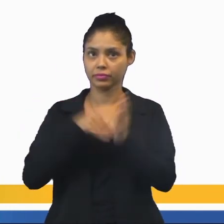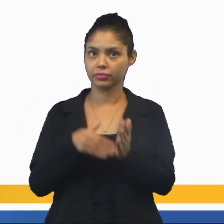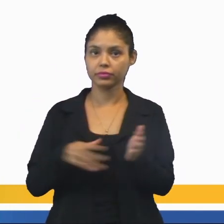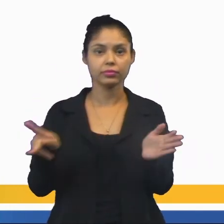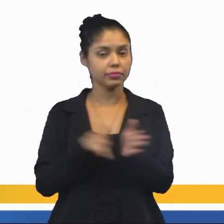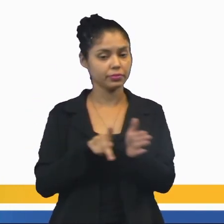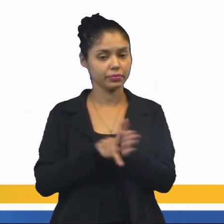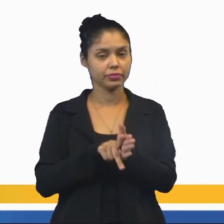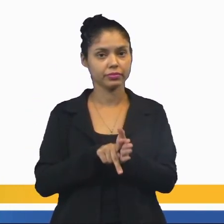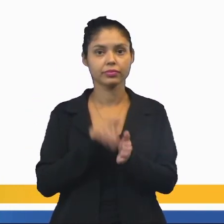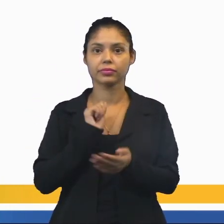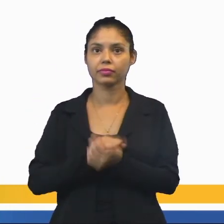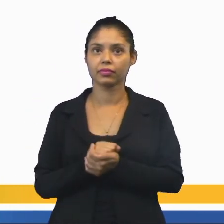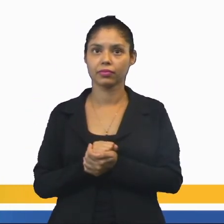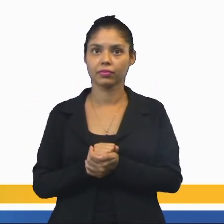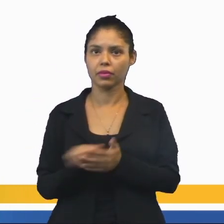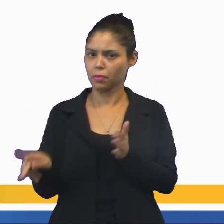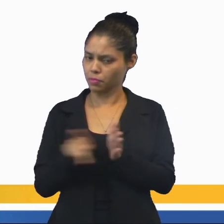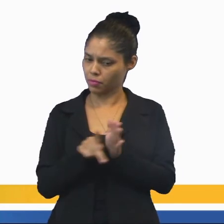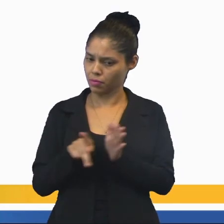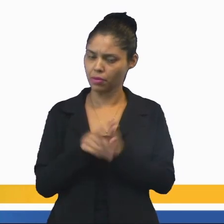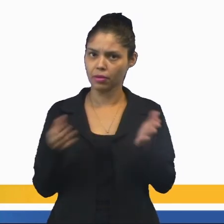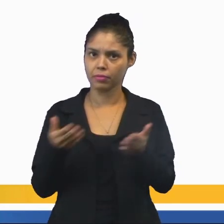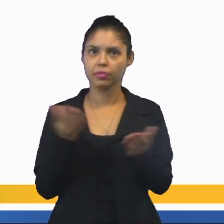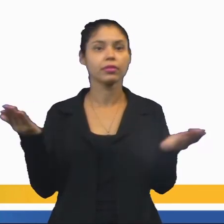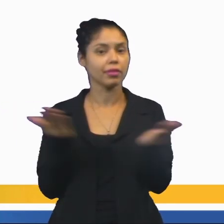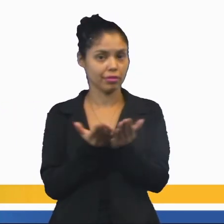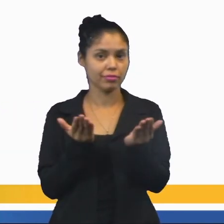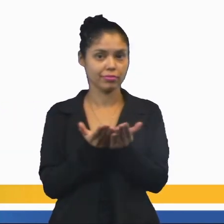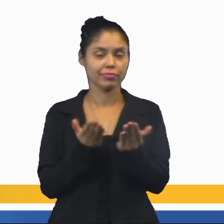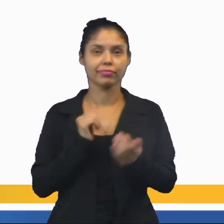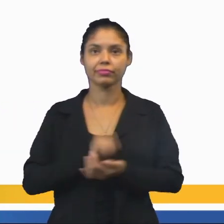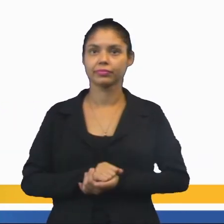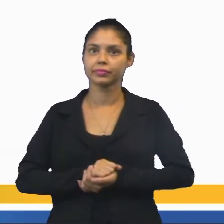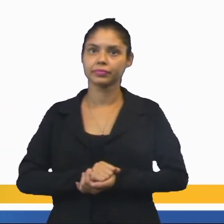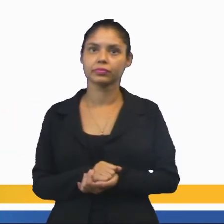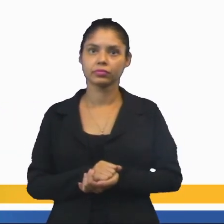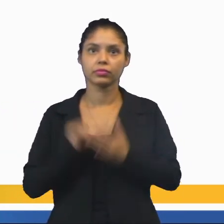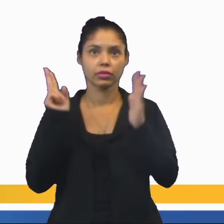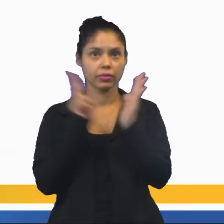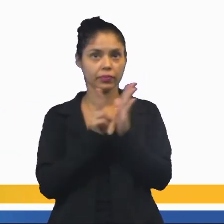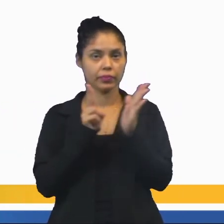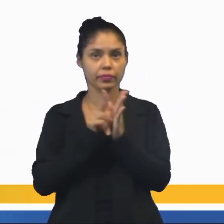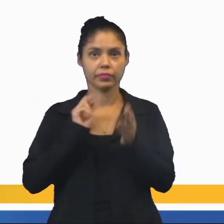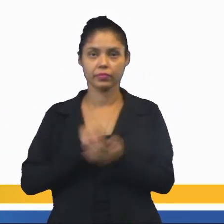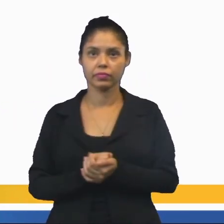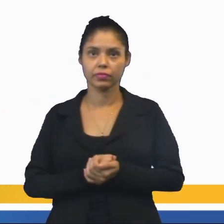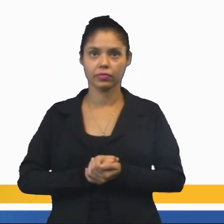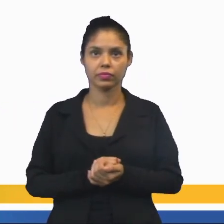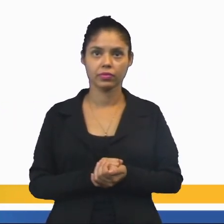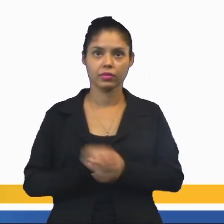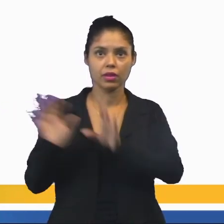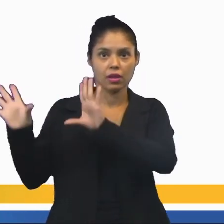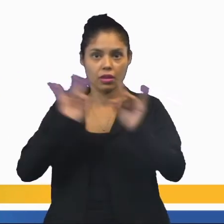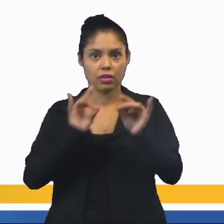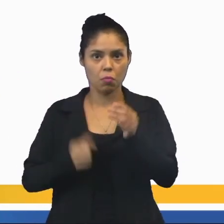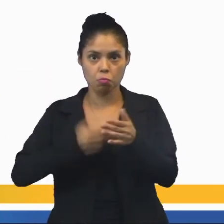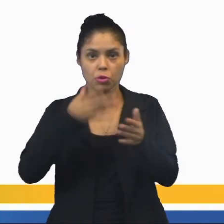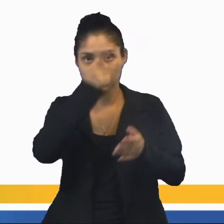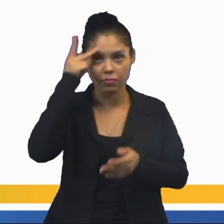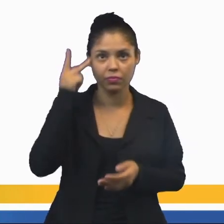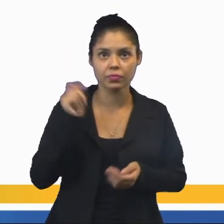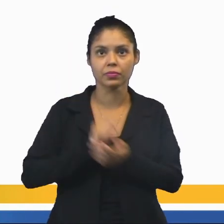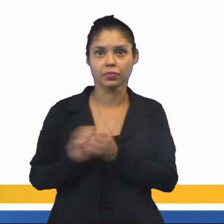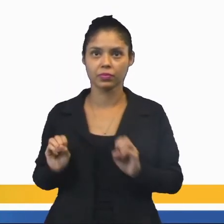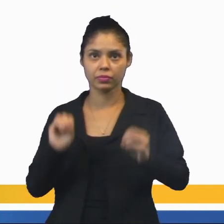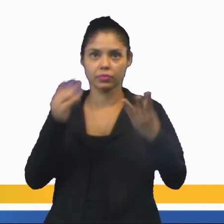propriamente não é especificamente cristão. E os festivais indígenas, eles atraem uma porção de gente. Aquele ali